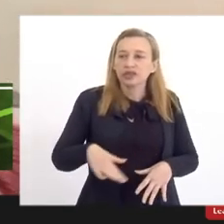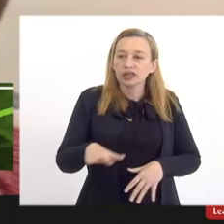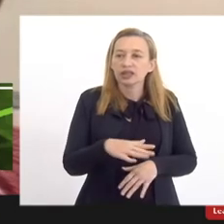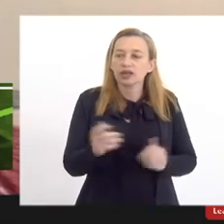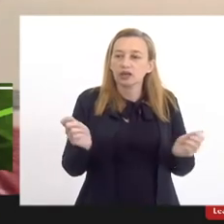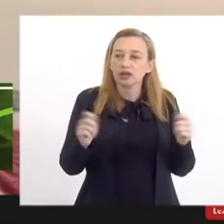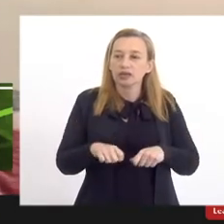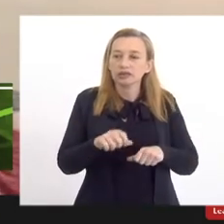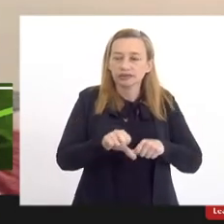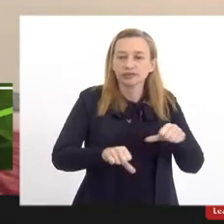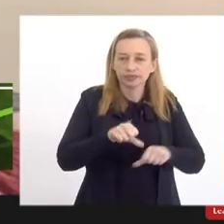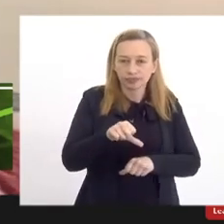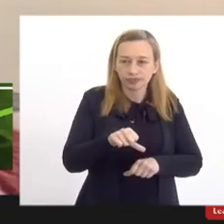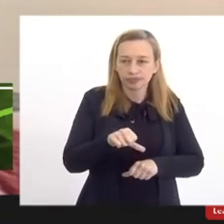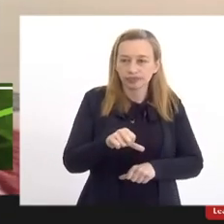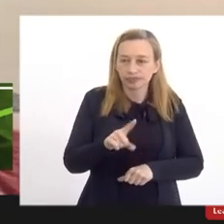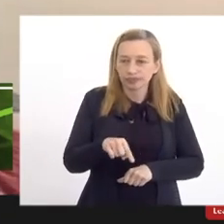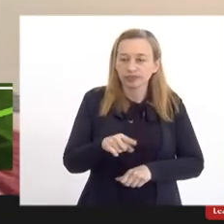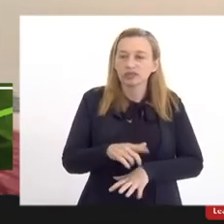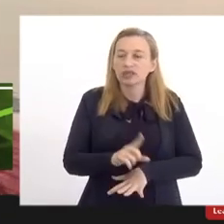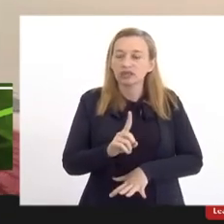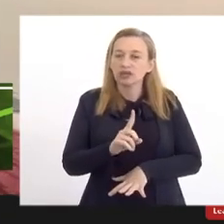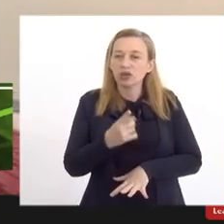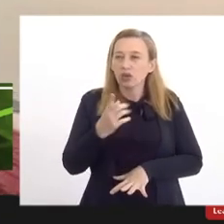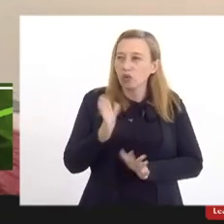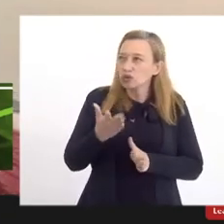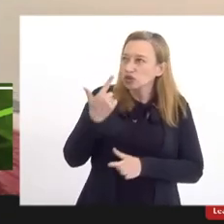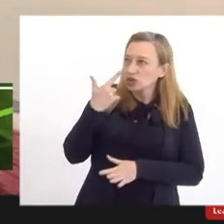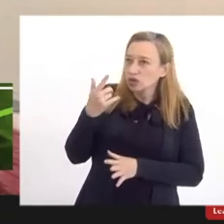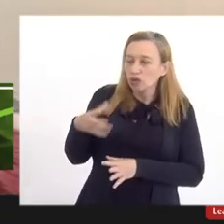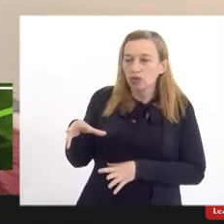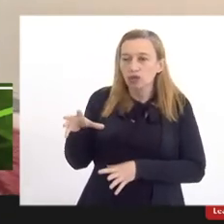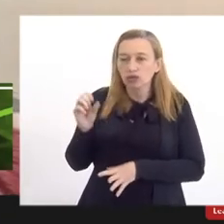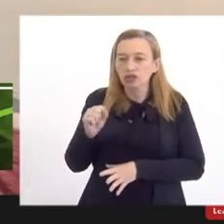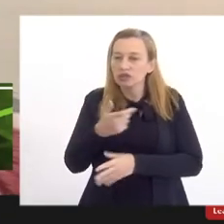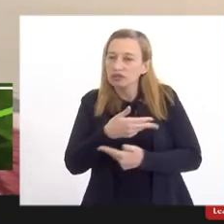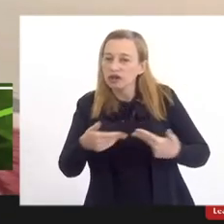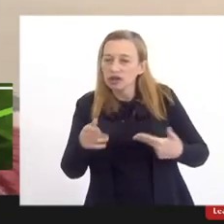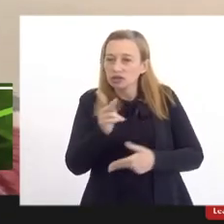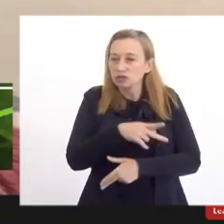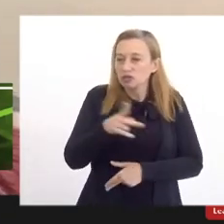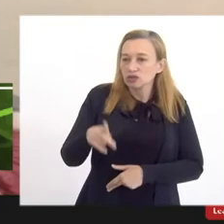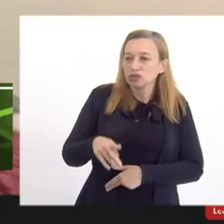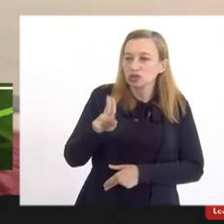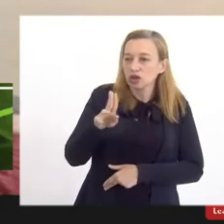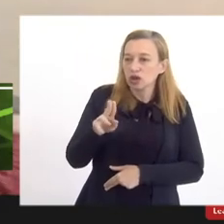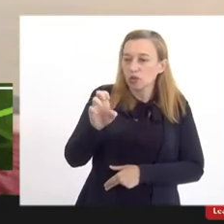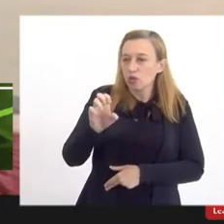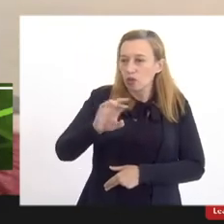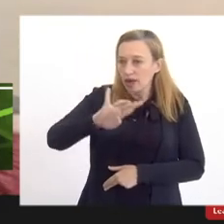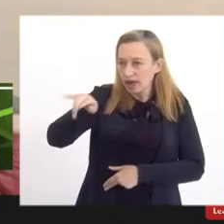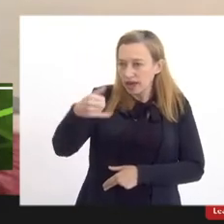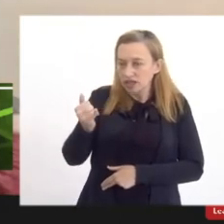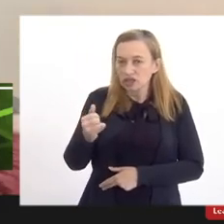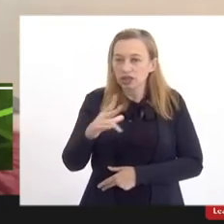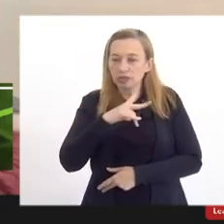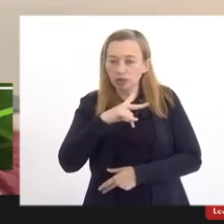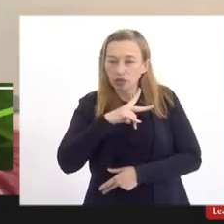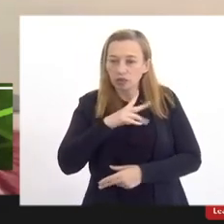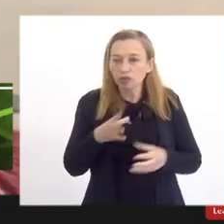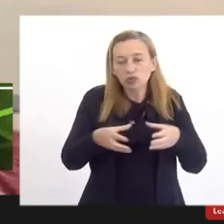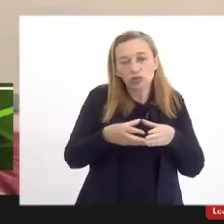capacidade de transformar não é de hoje que a gente ouve dos diversos professores da UERJ e da sua própria comunidade